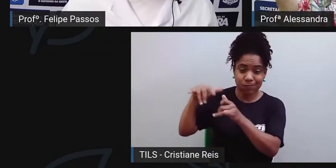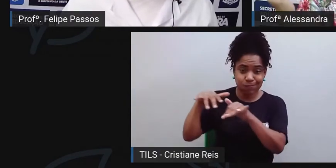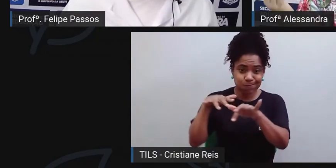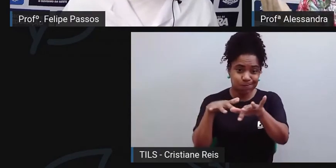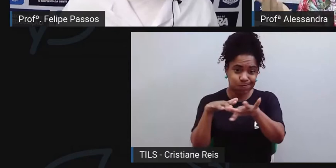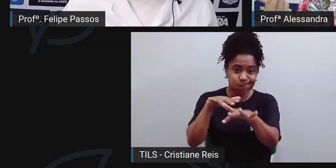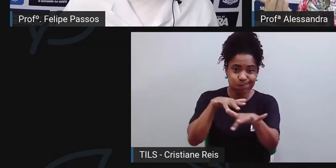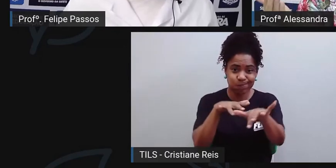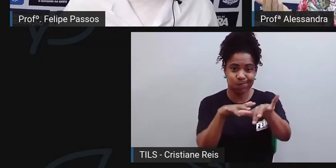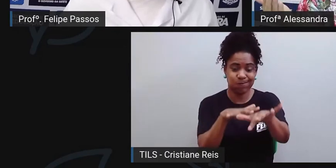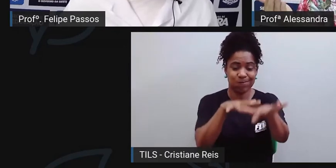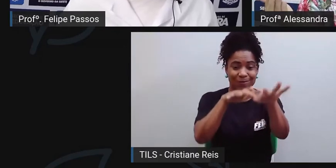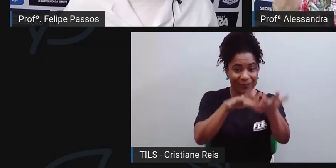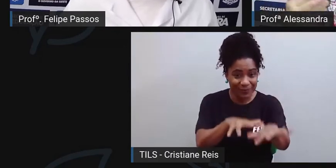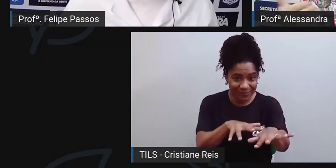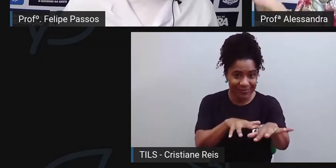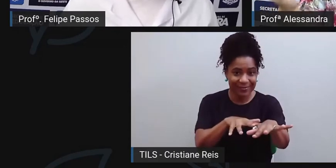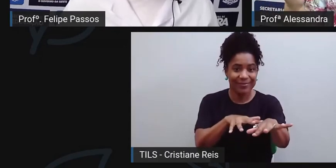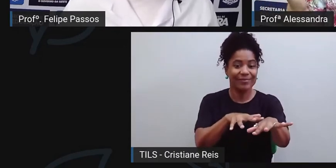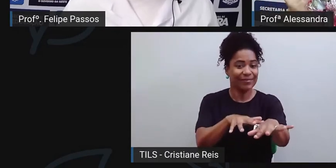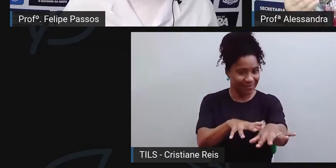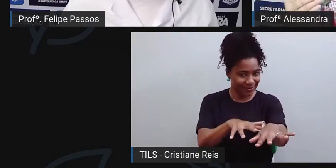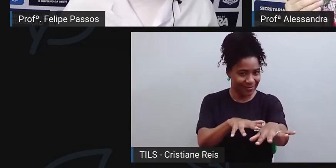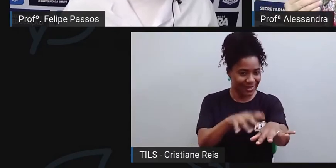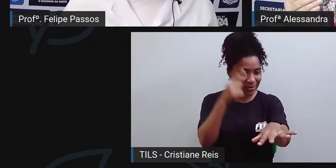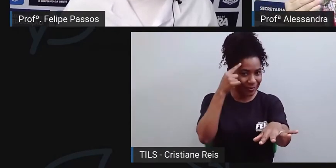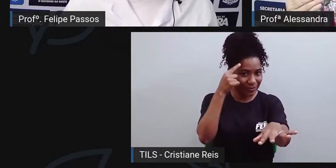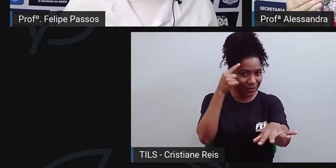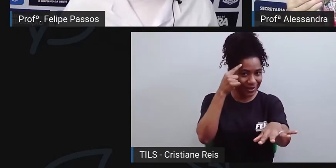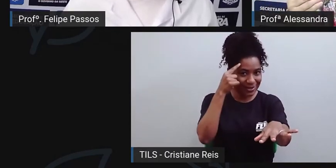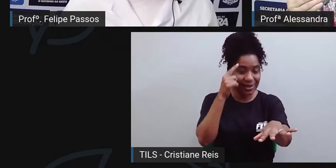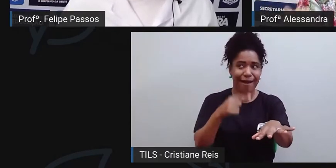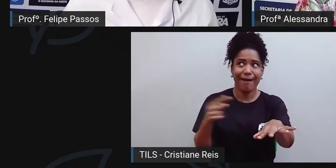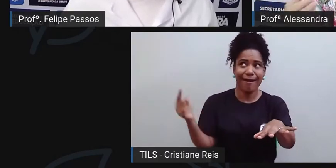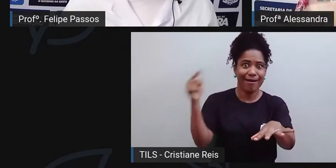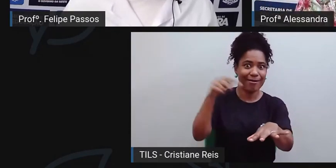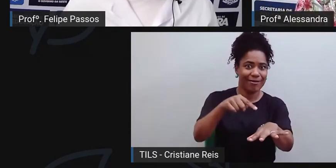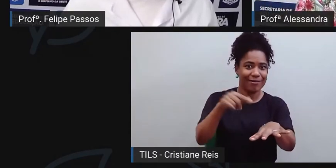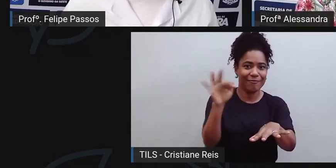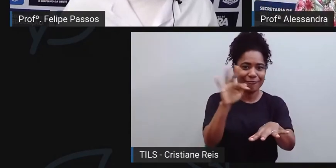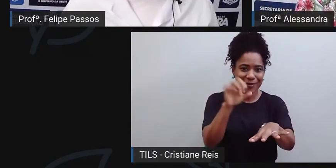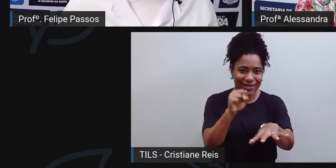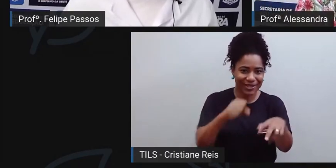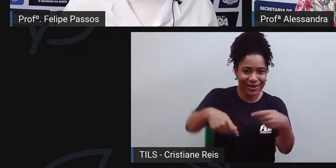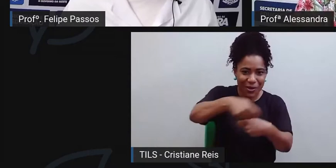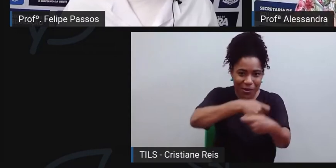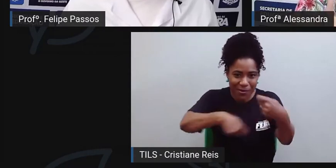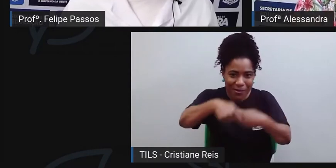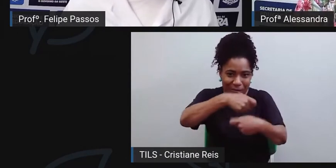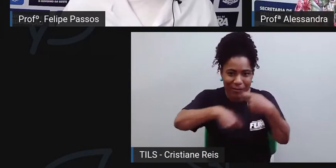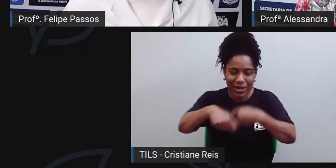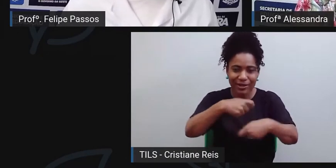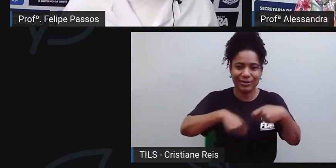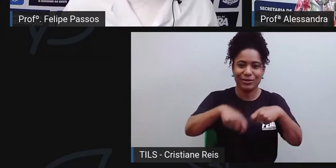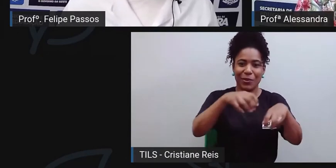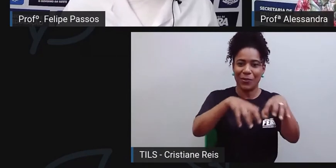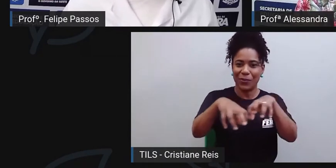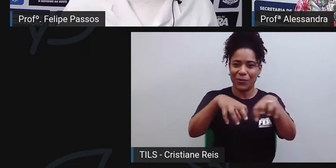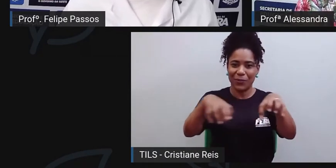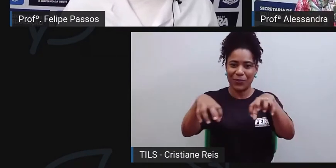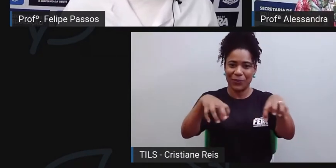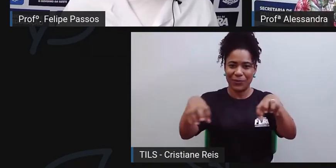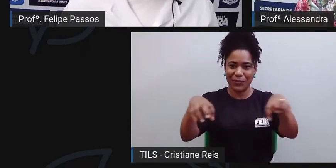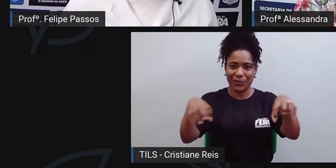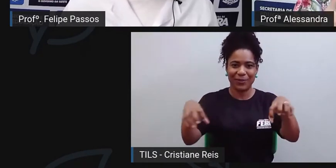Salvador, onde deveriam ser comercializadas, eles começam a vir para cá. A gente tem uma... E aí, começam a negociar aqui,